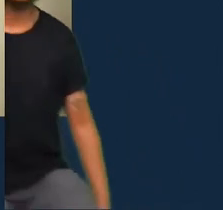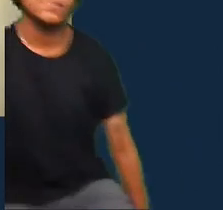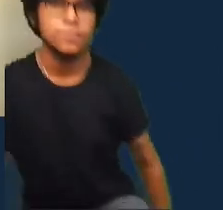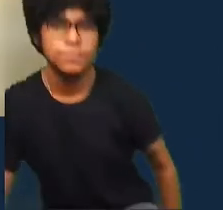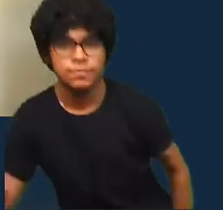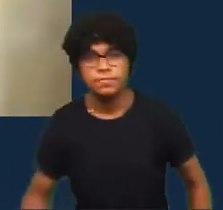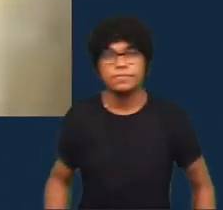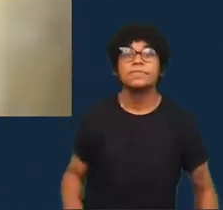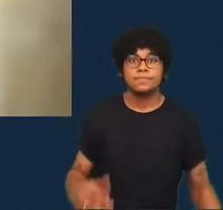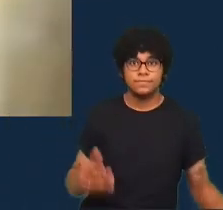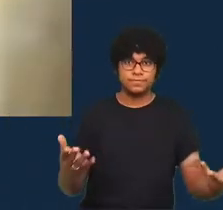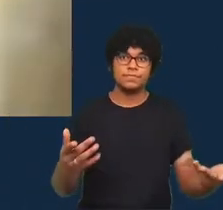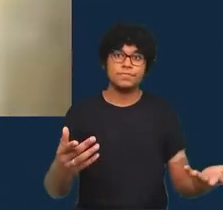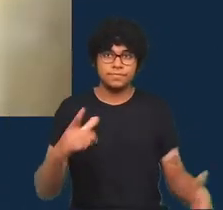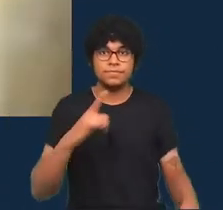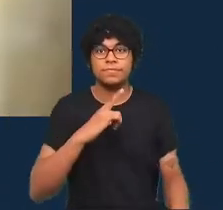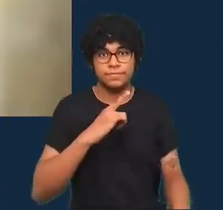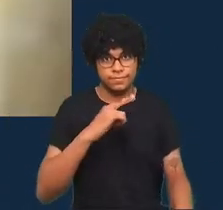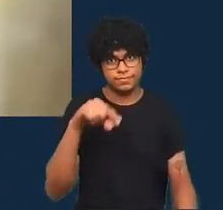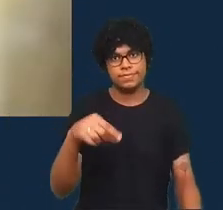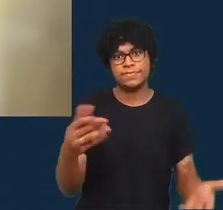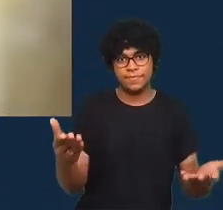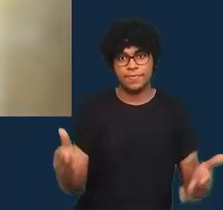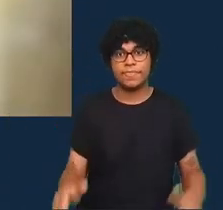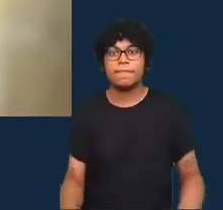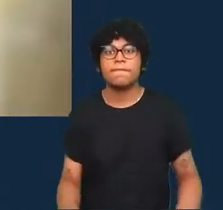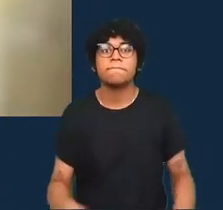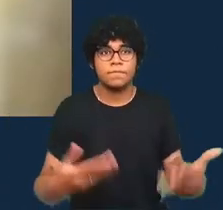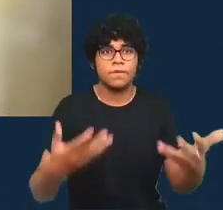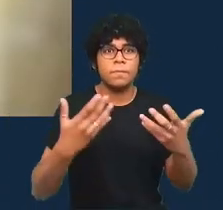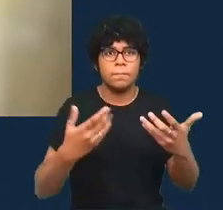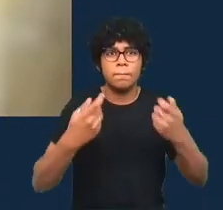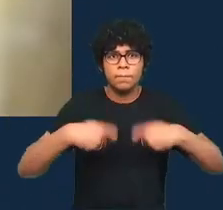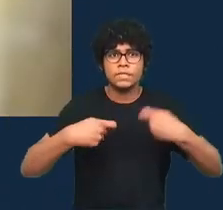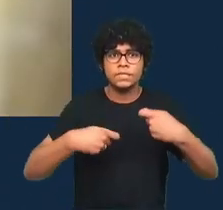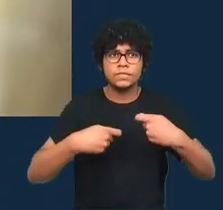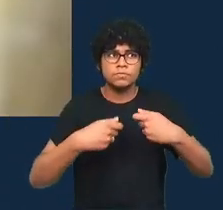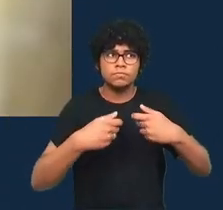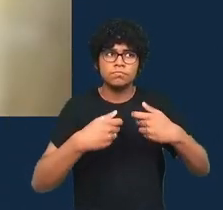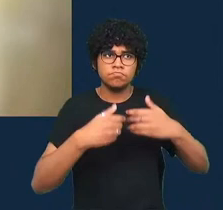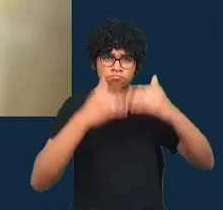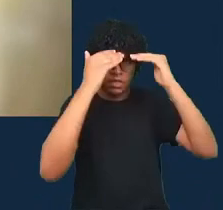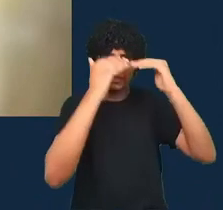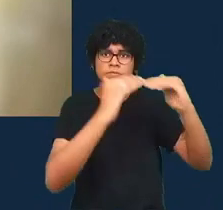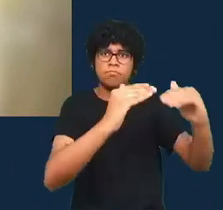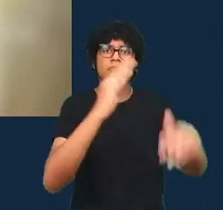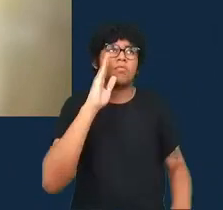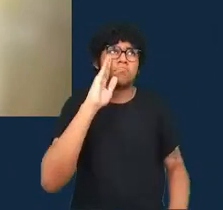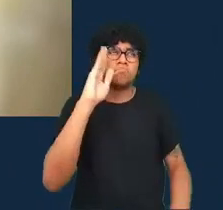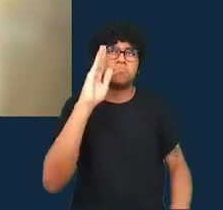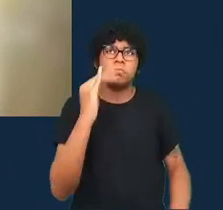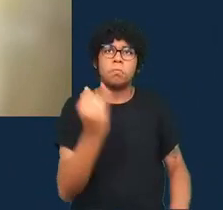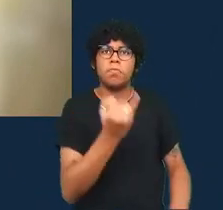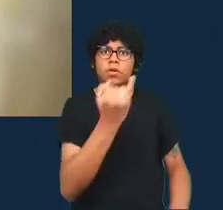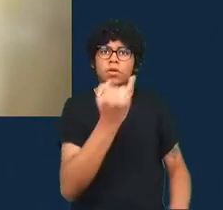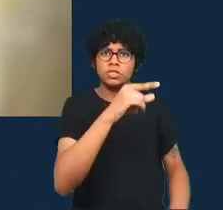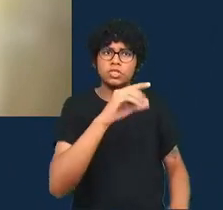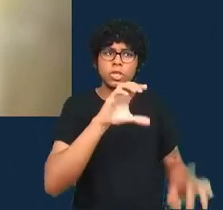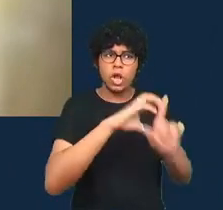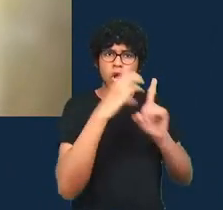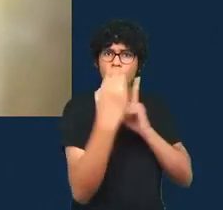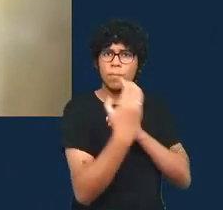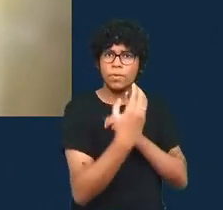então temos que levar a sério a responsabilidade de trabalharmos com comunidades e